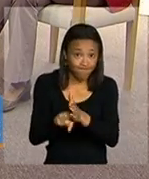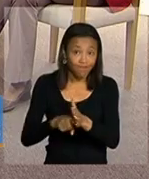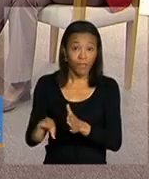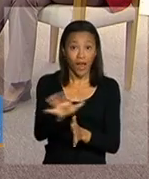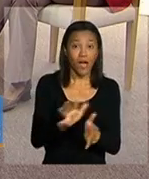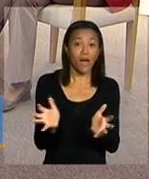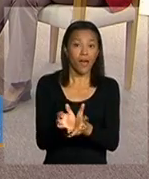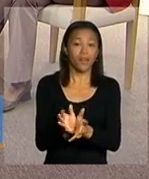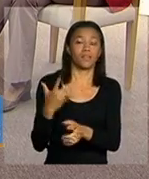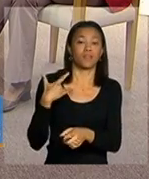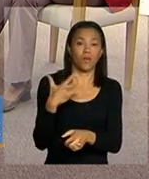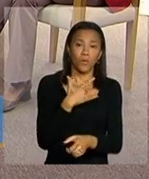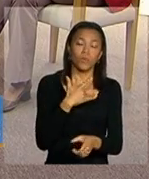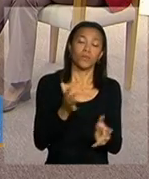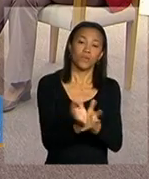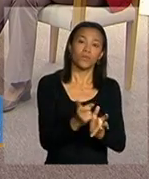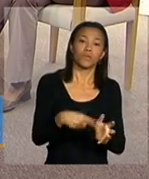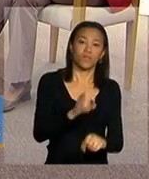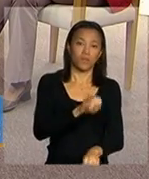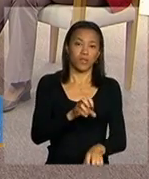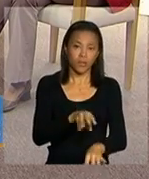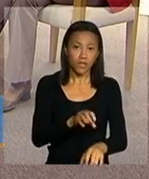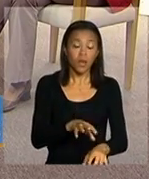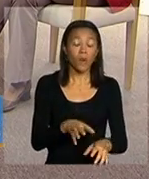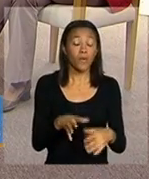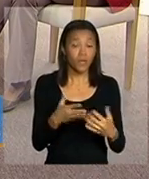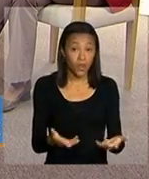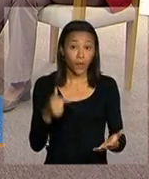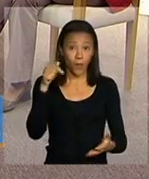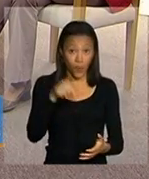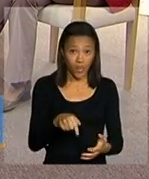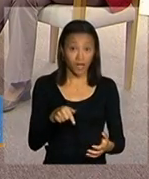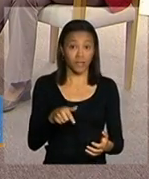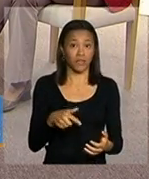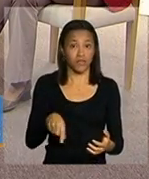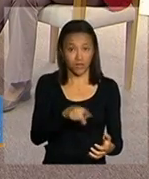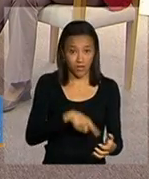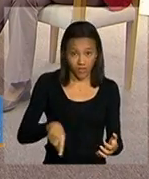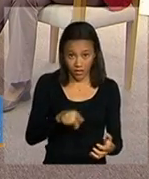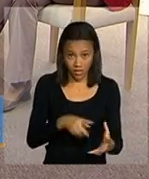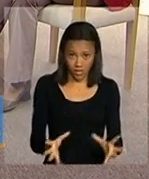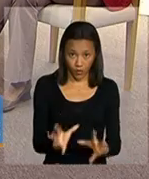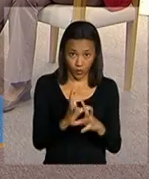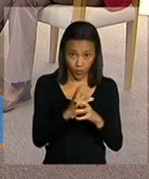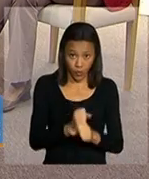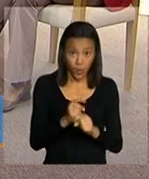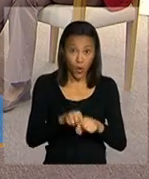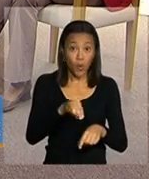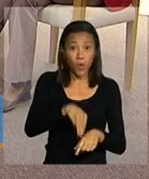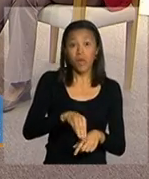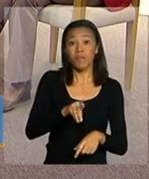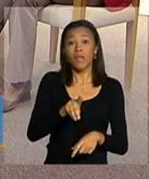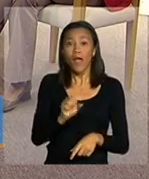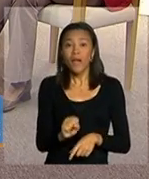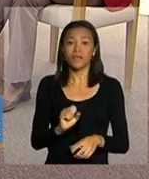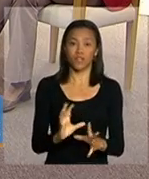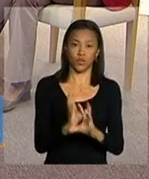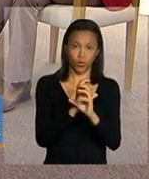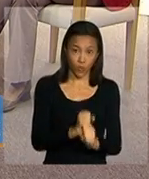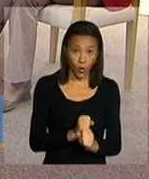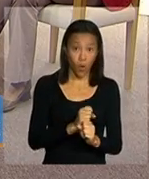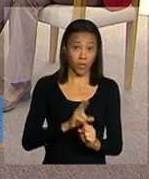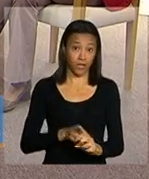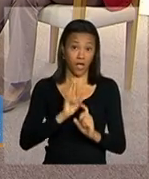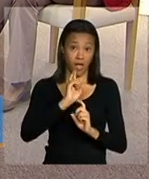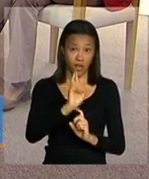saúde acompanhar e com base nesse público que é gerado o MDS ele consolida esses resultados e tem a